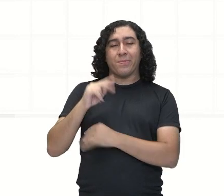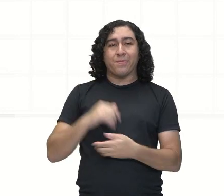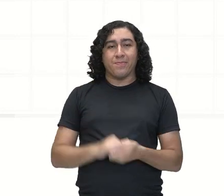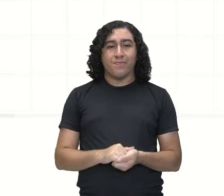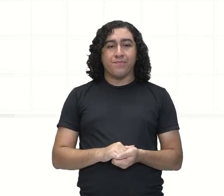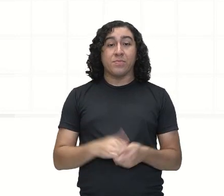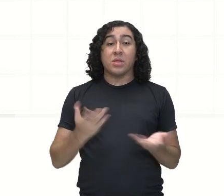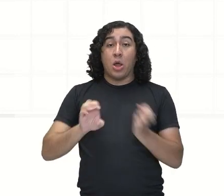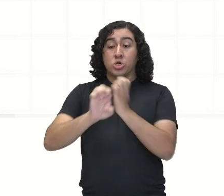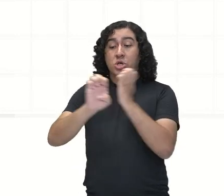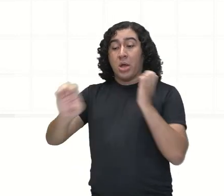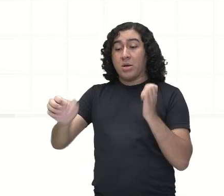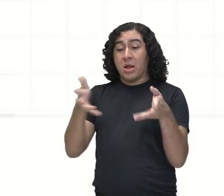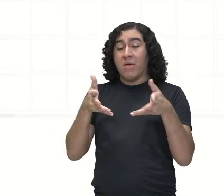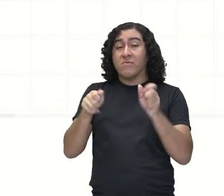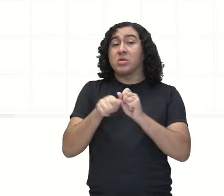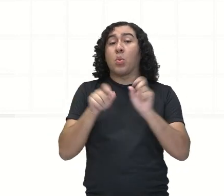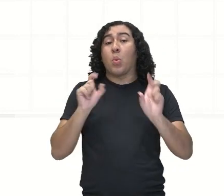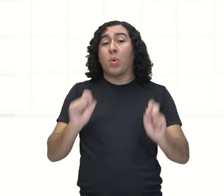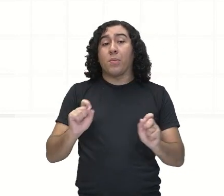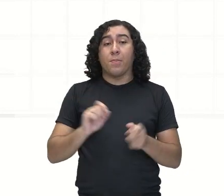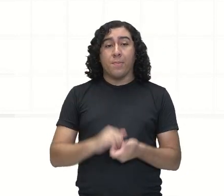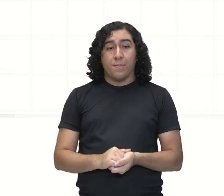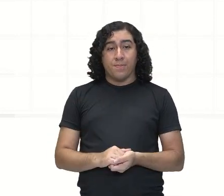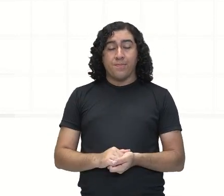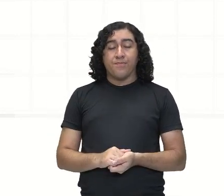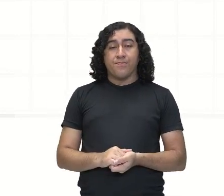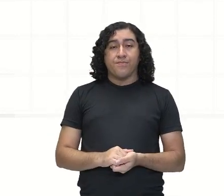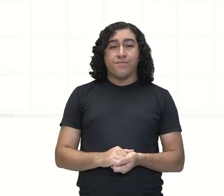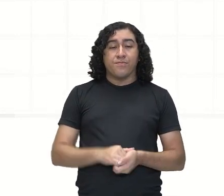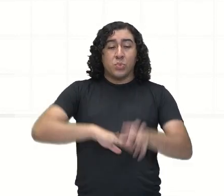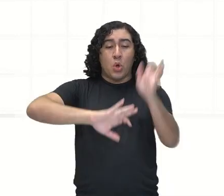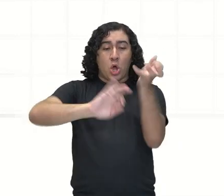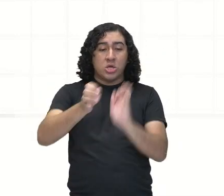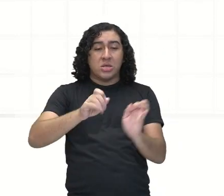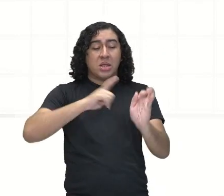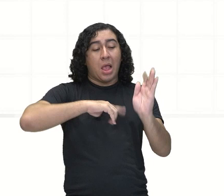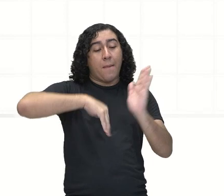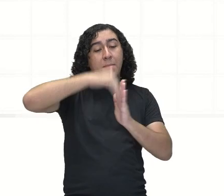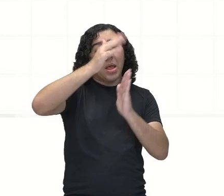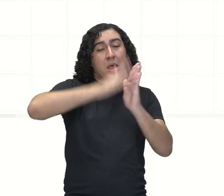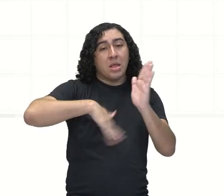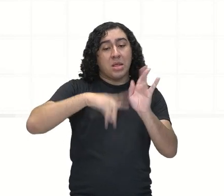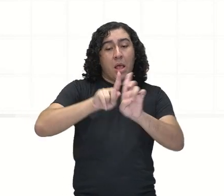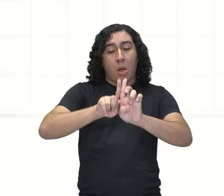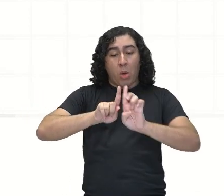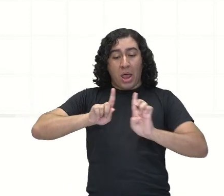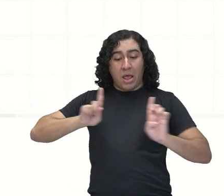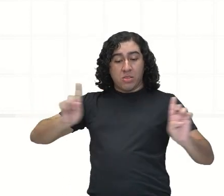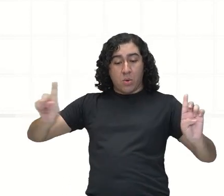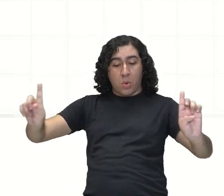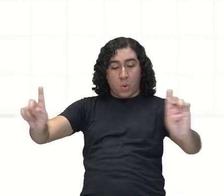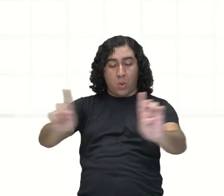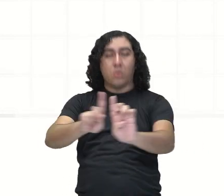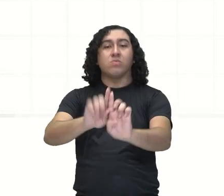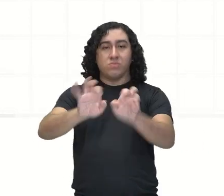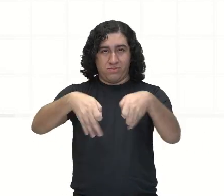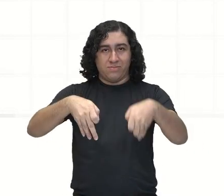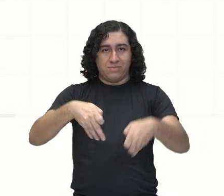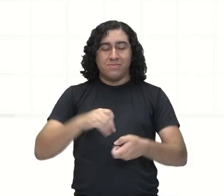engenheiros do parque querem fazer o quê? Tá? Estão planejando pintar uma faixa colorida ao redor do carrossel, né?